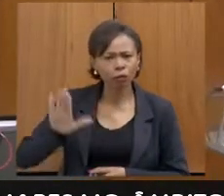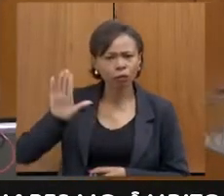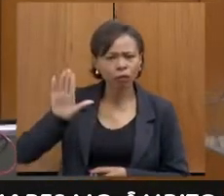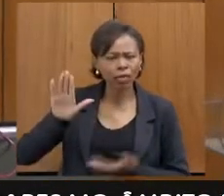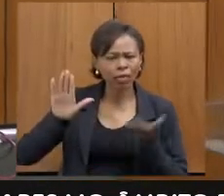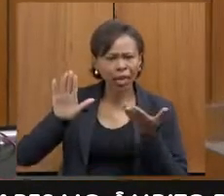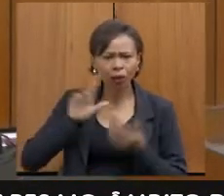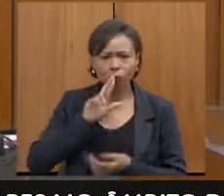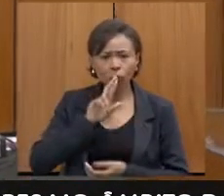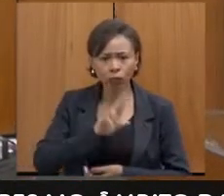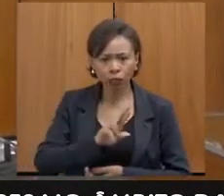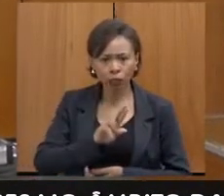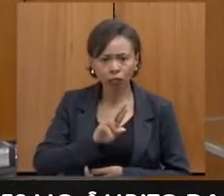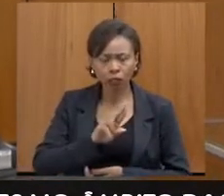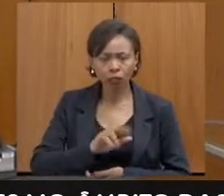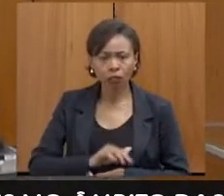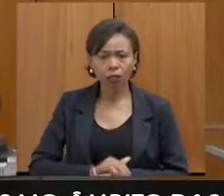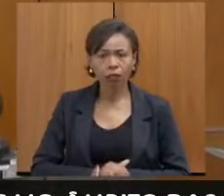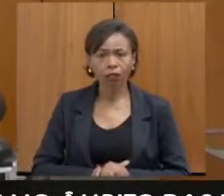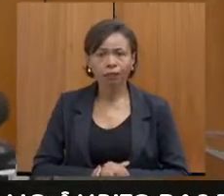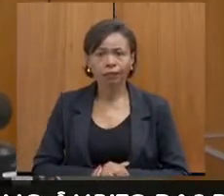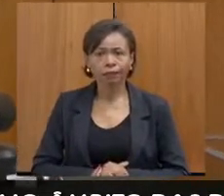responder primeiras perguntas?